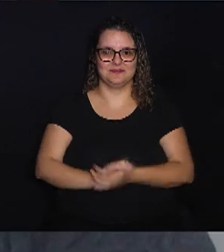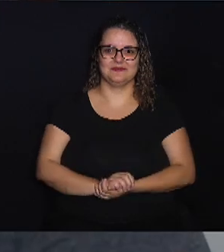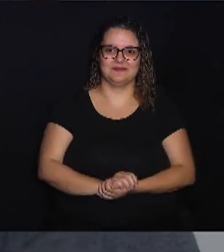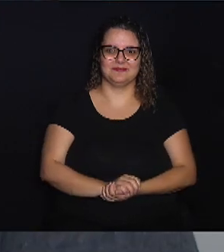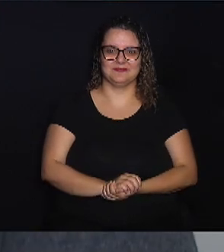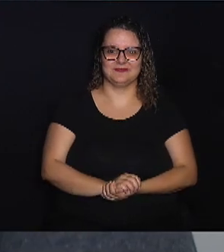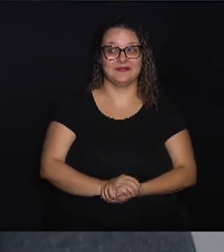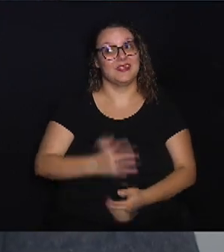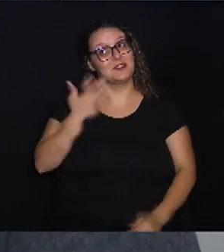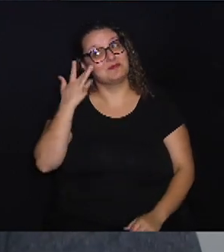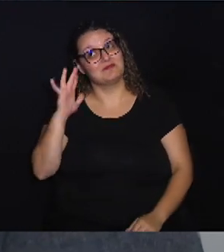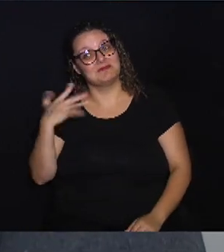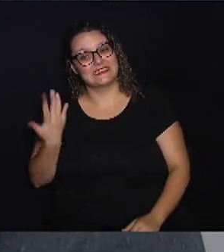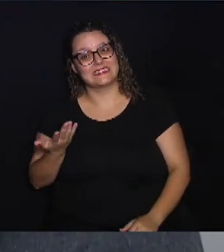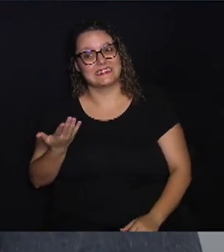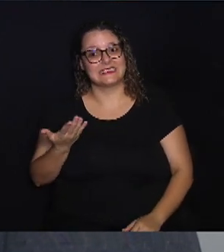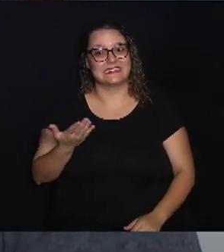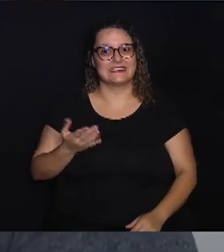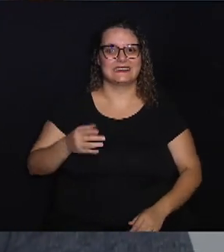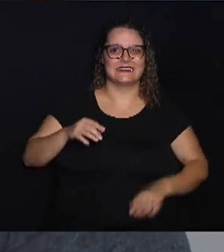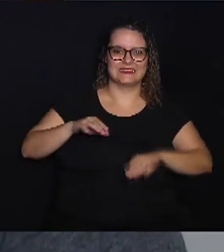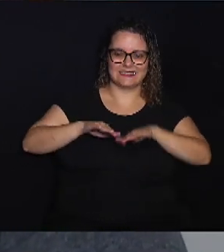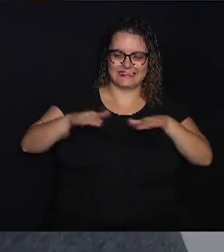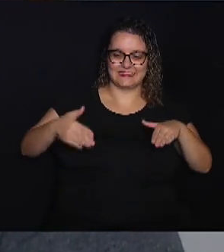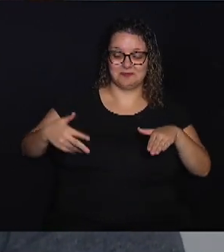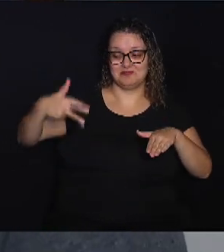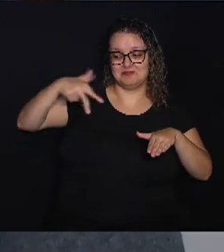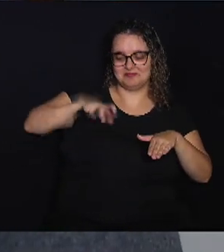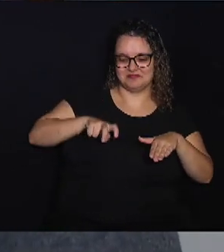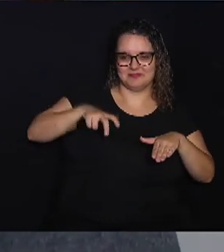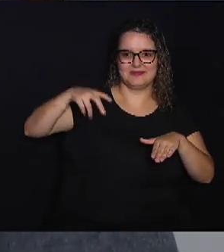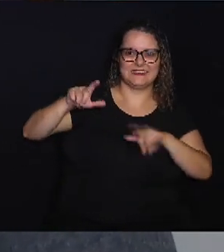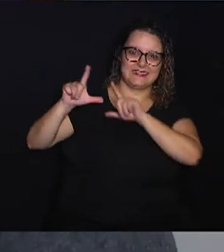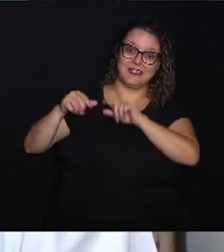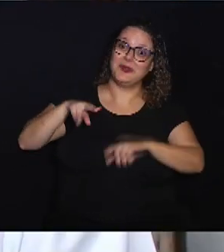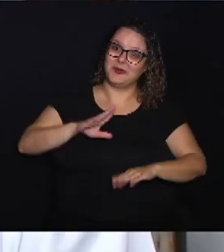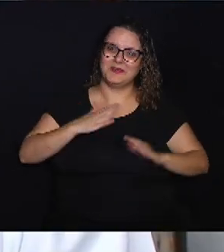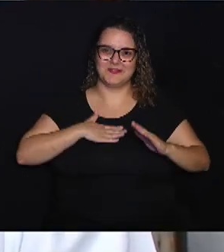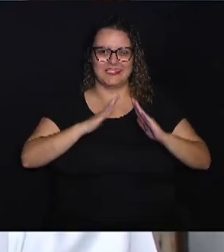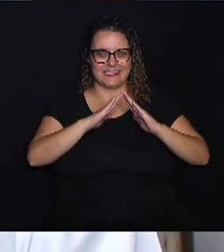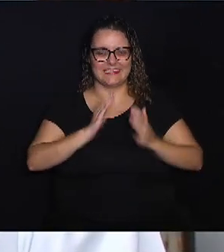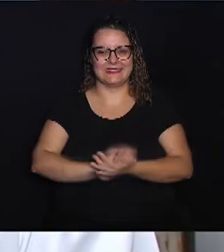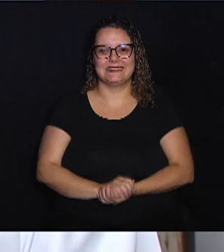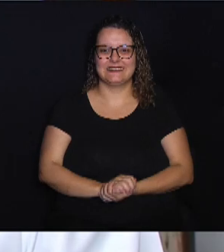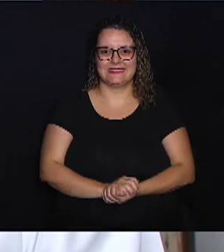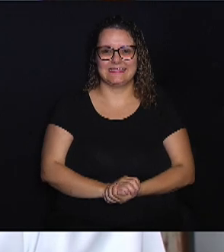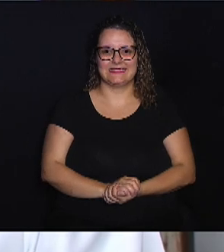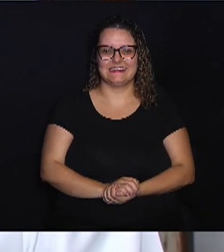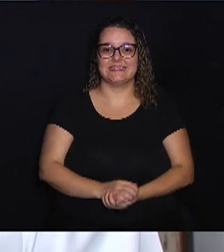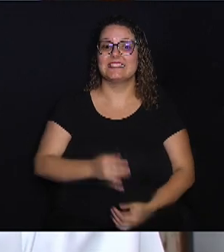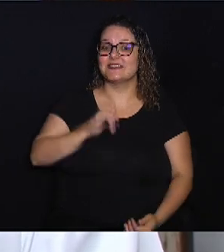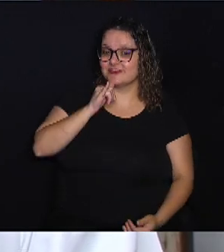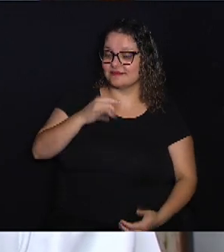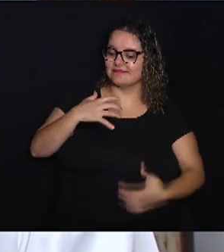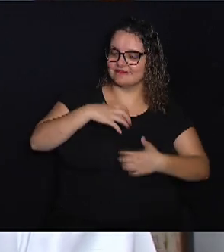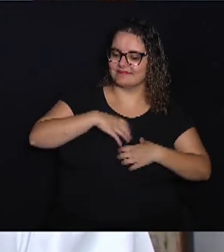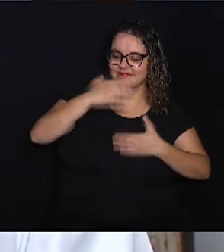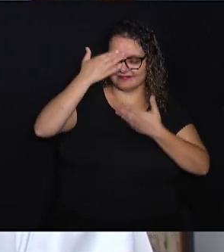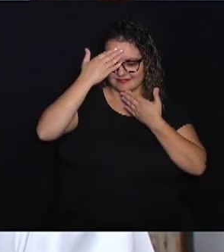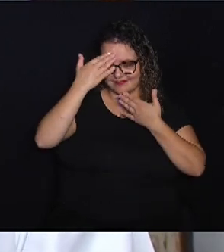não decidi ainda se atrás da minha cadeira ou se lá em casa. É uma forma de dizer muito obrigado